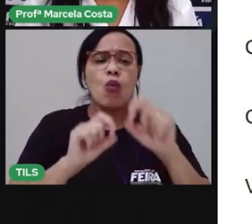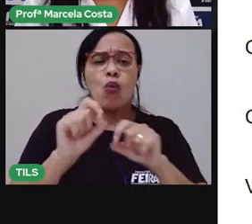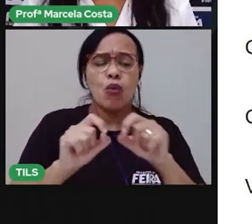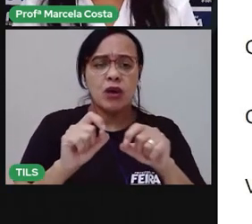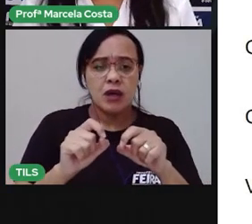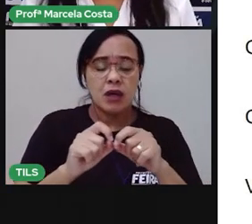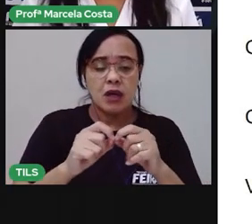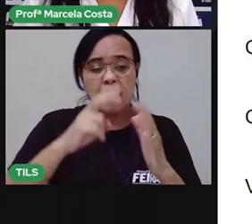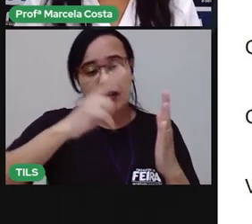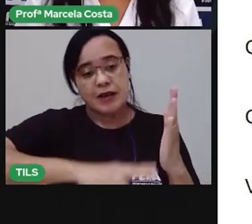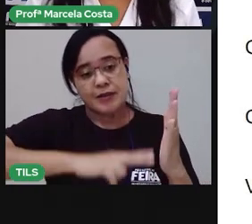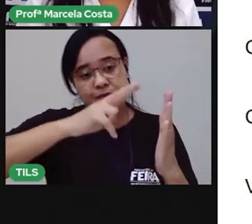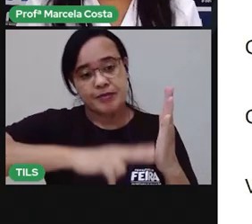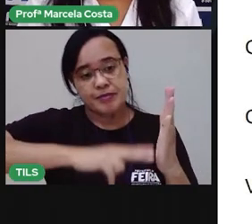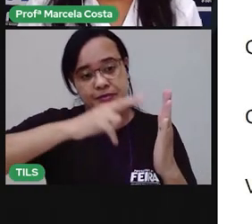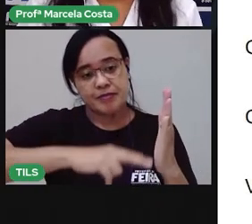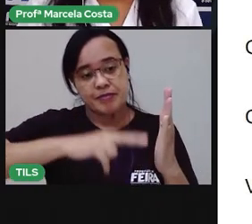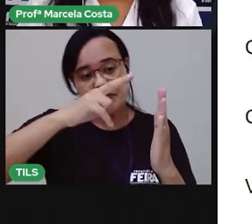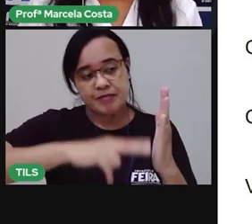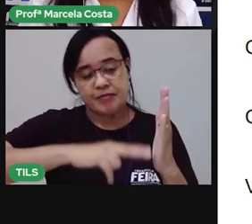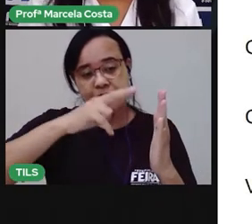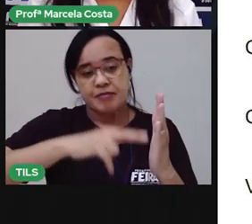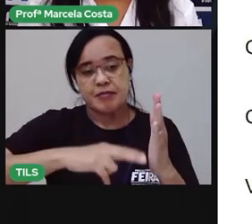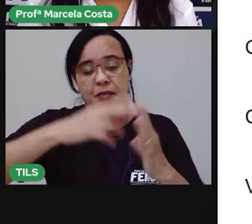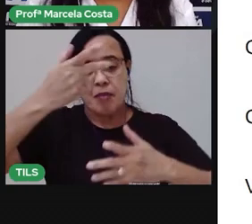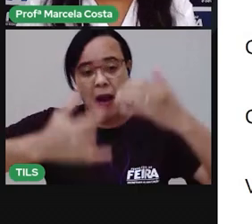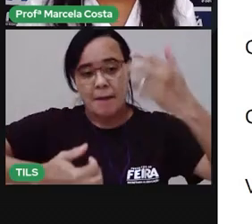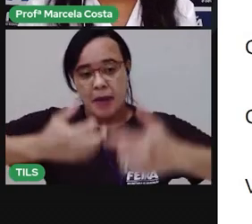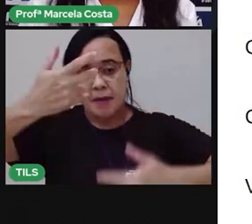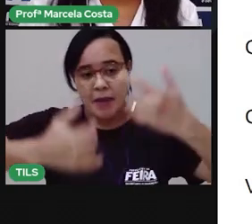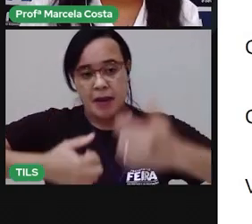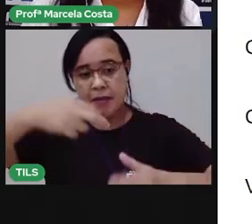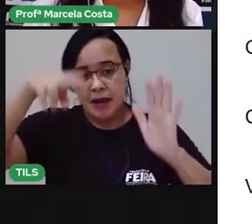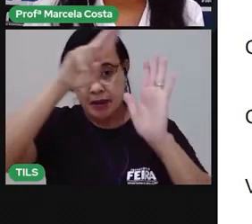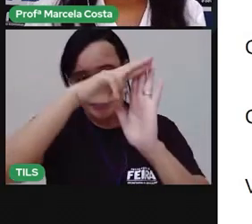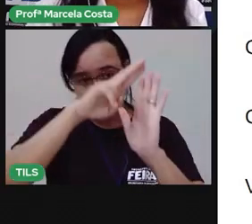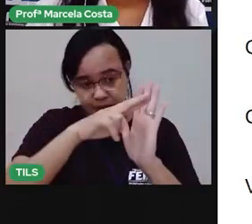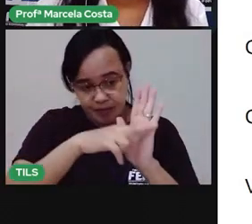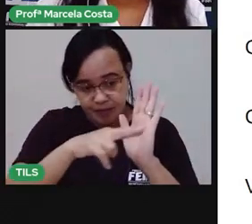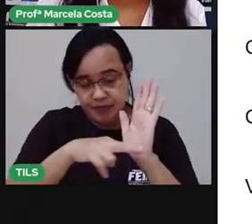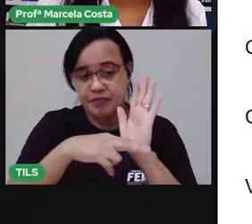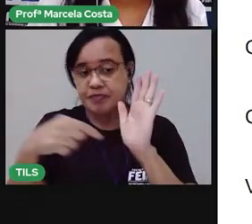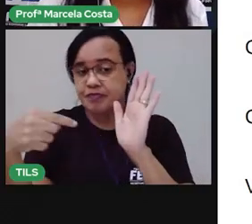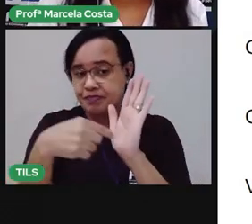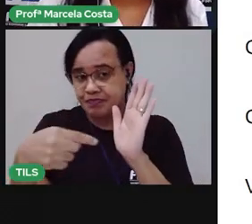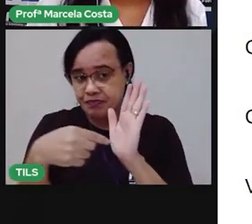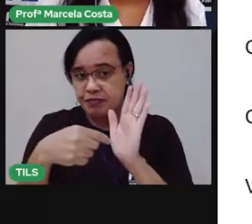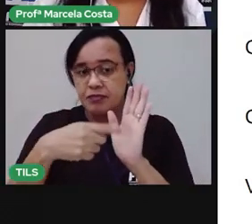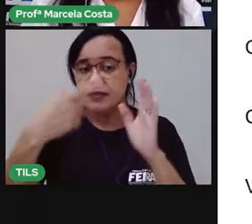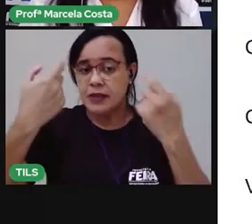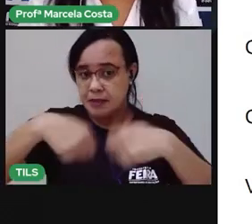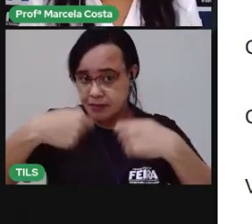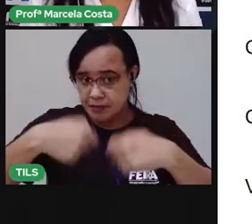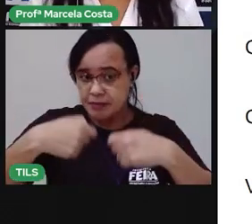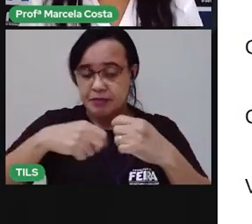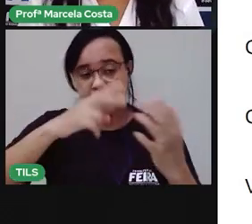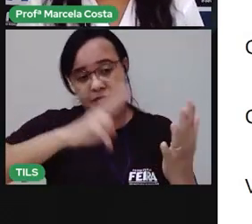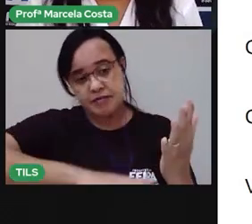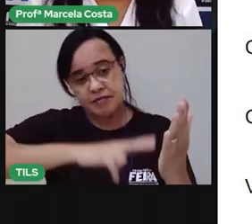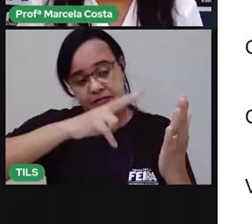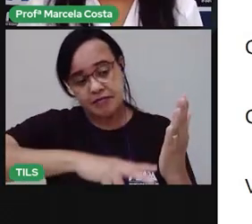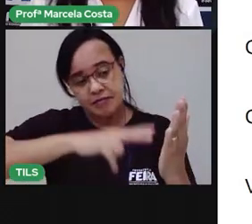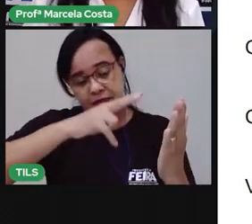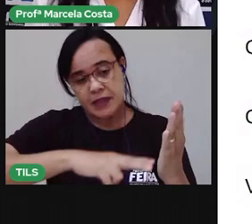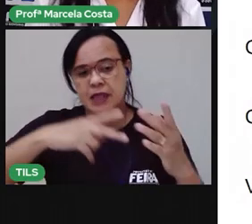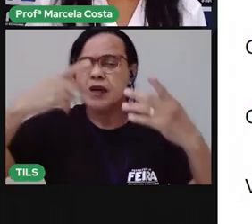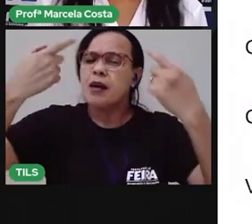manual, nossas instruções para fazer essa balança. Você vai